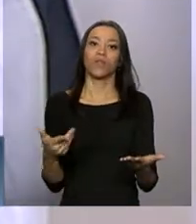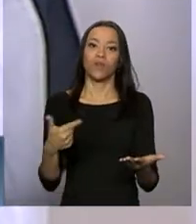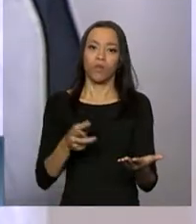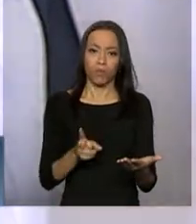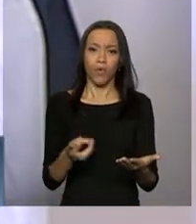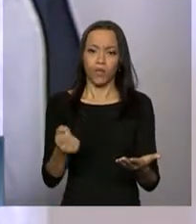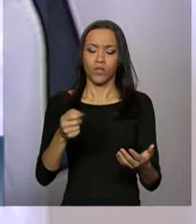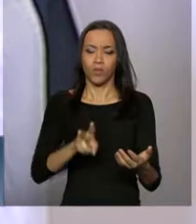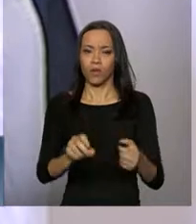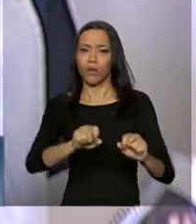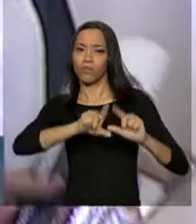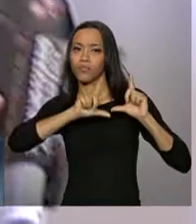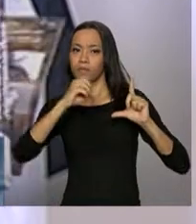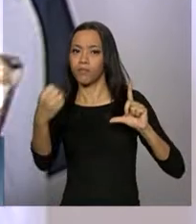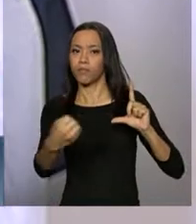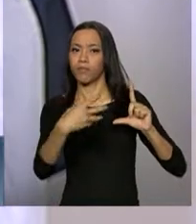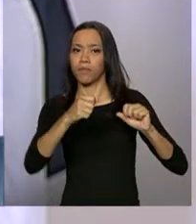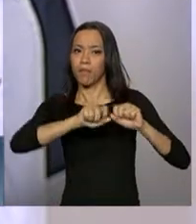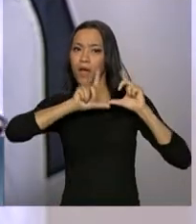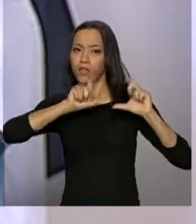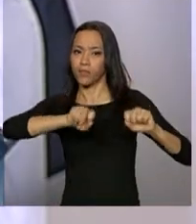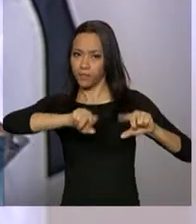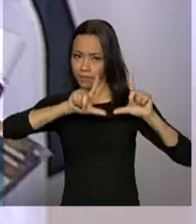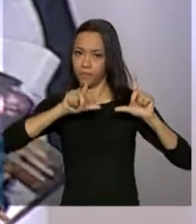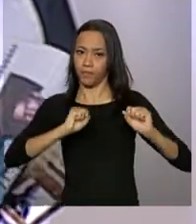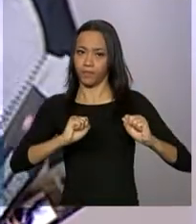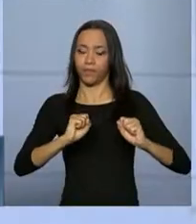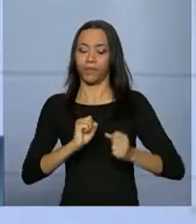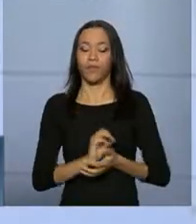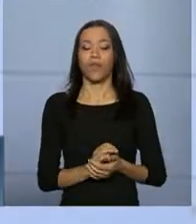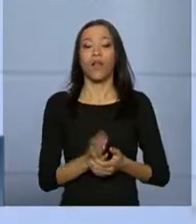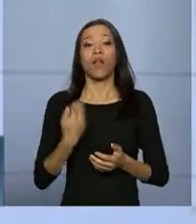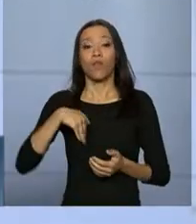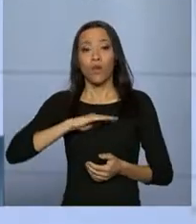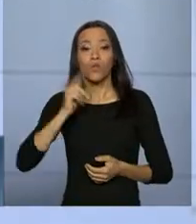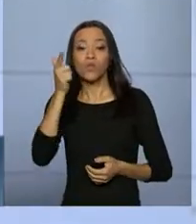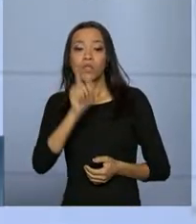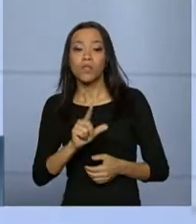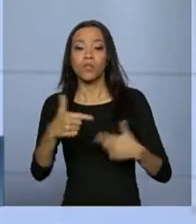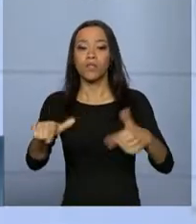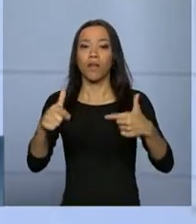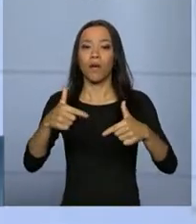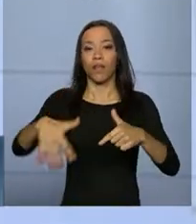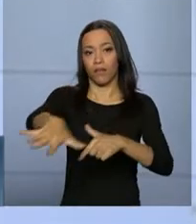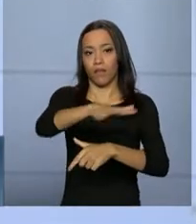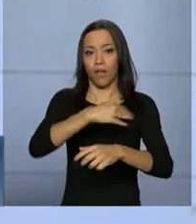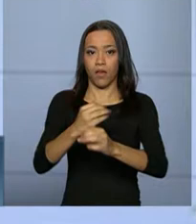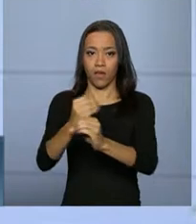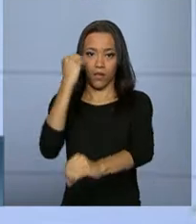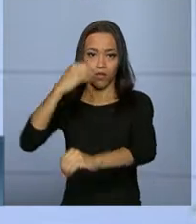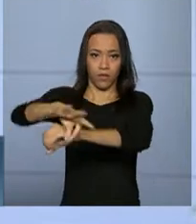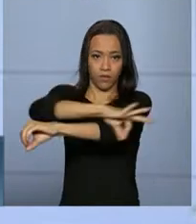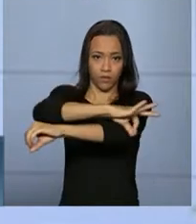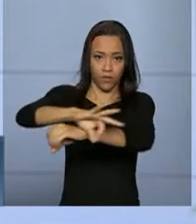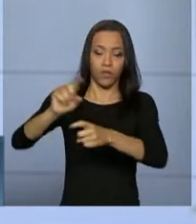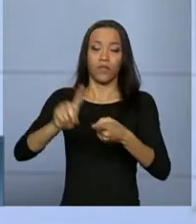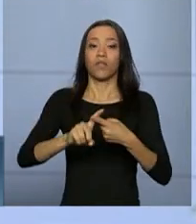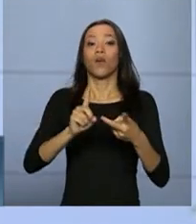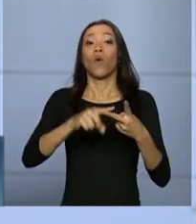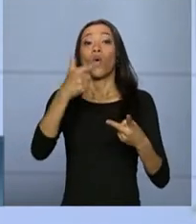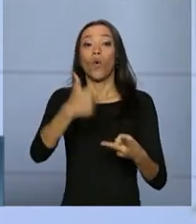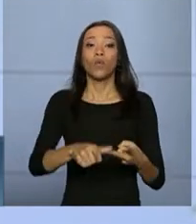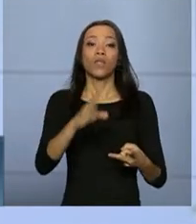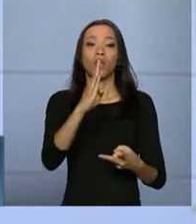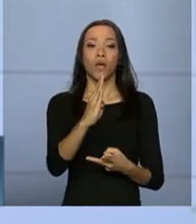passar as telas, por favor? Conseguimos atuar na construção civil, no caso dos bolivianos, em São Paulo, no